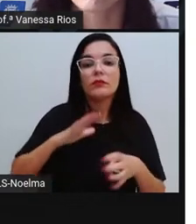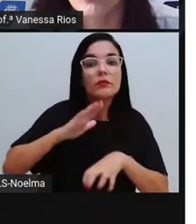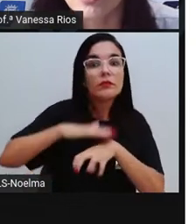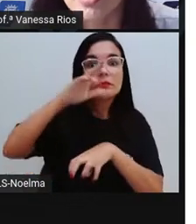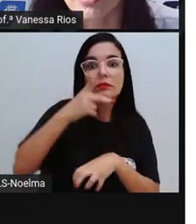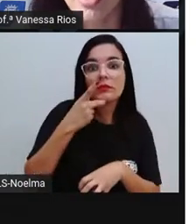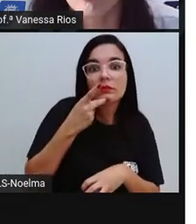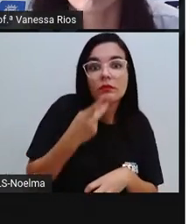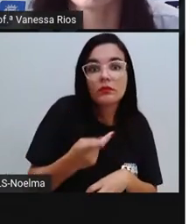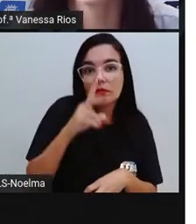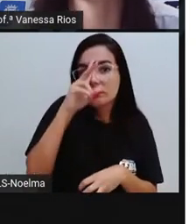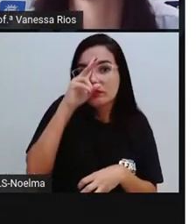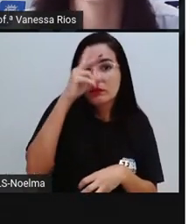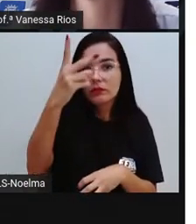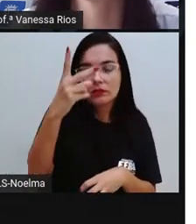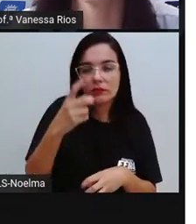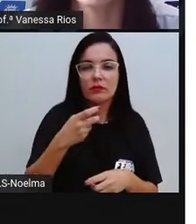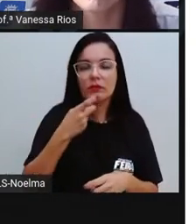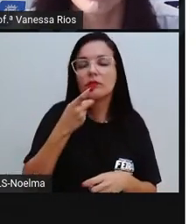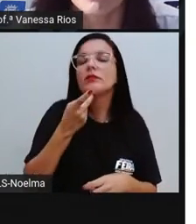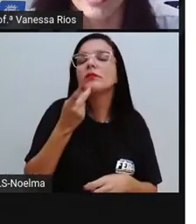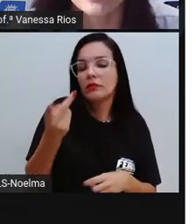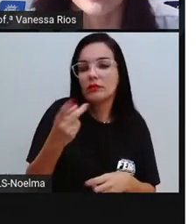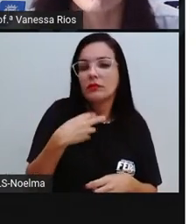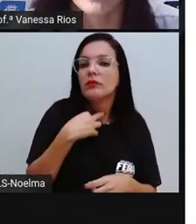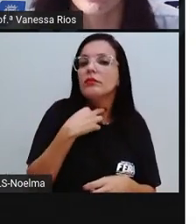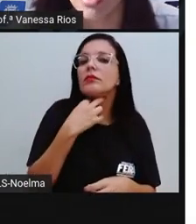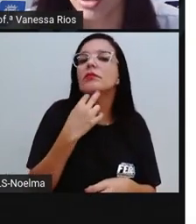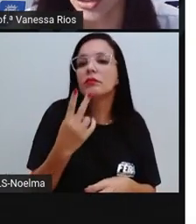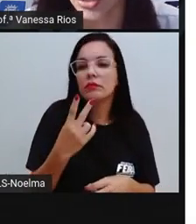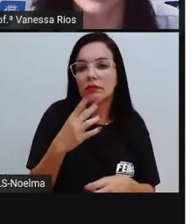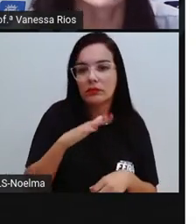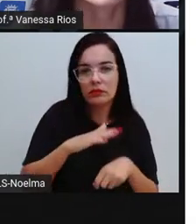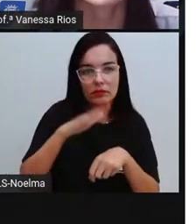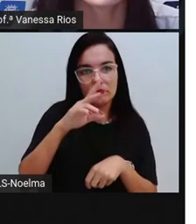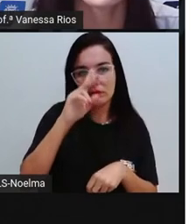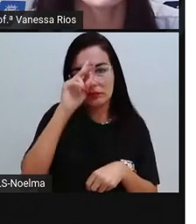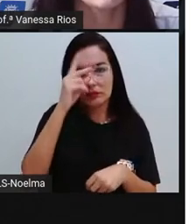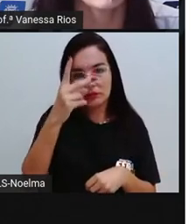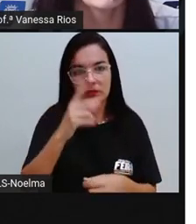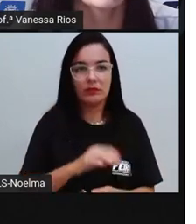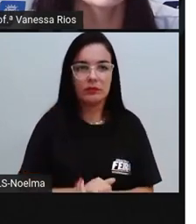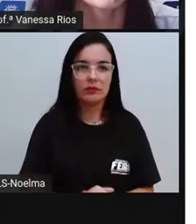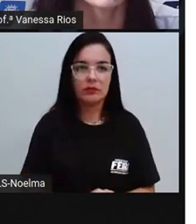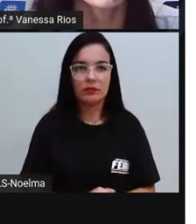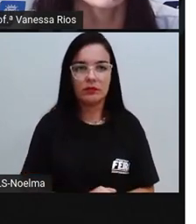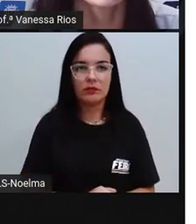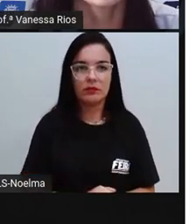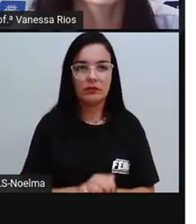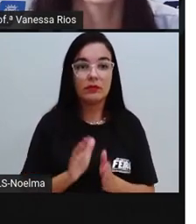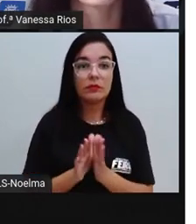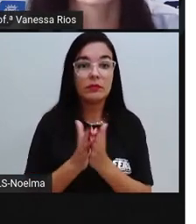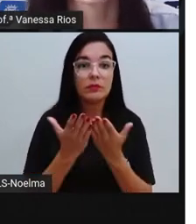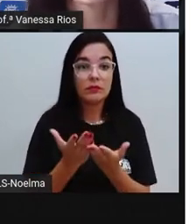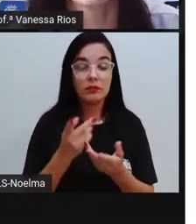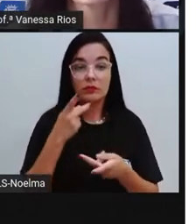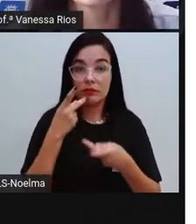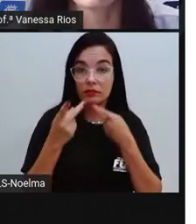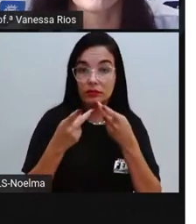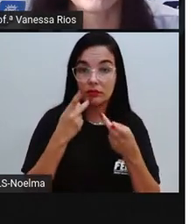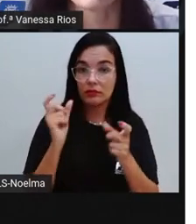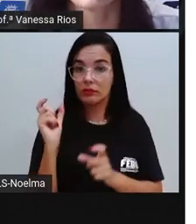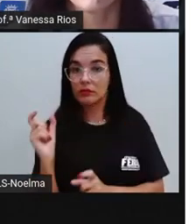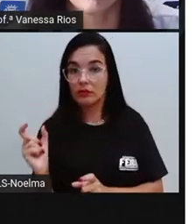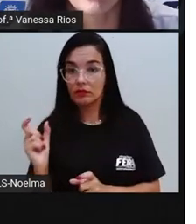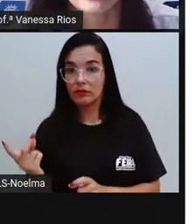mais força, né? Com uma entonação mais aparente. Olhem só. Quando pronunciamos